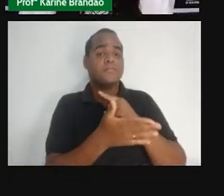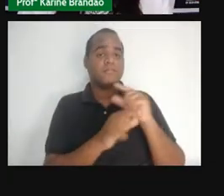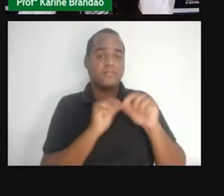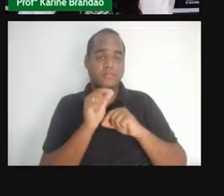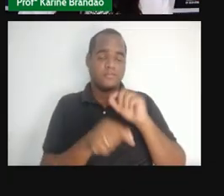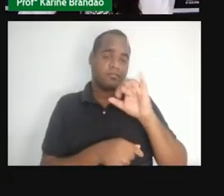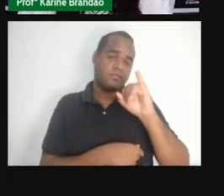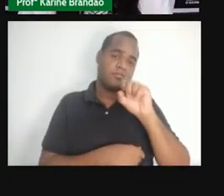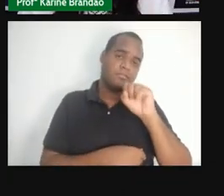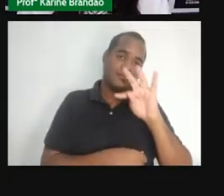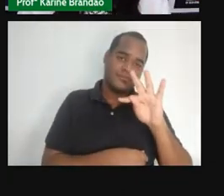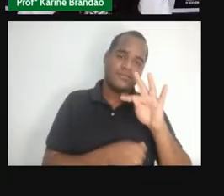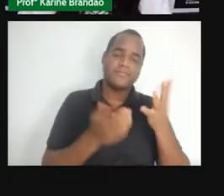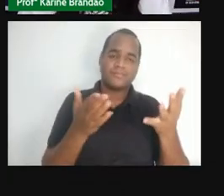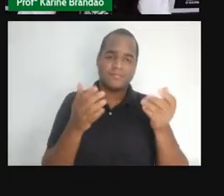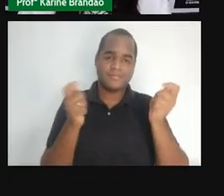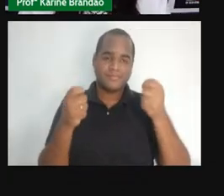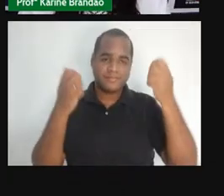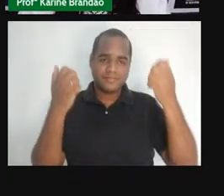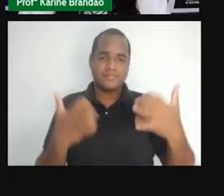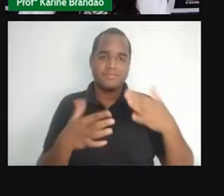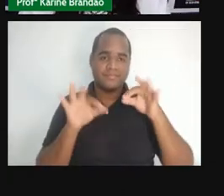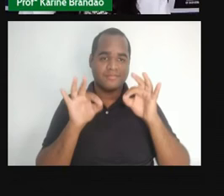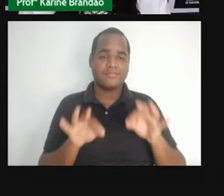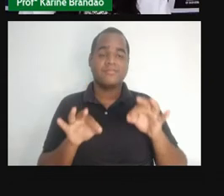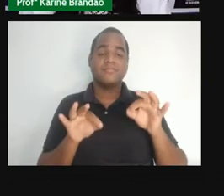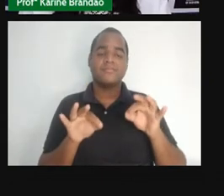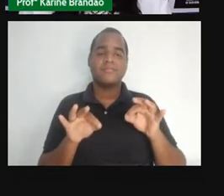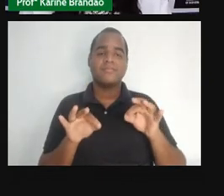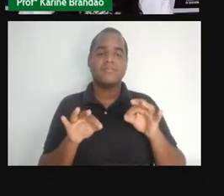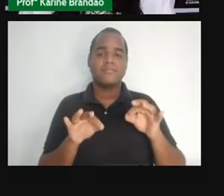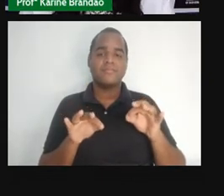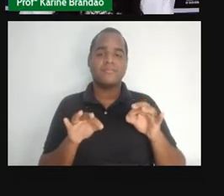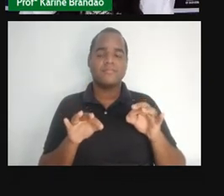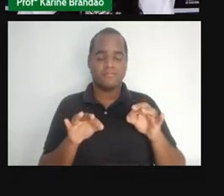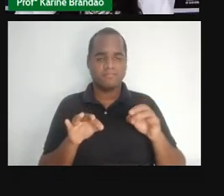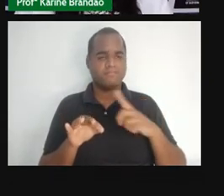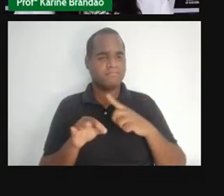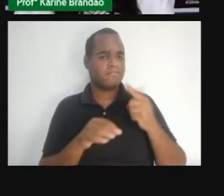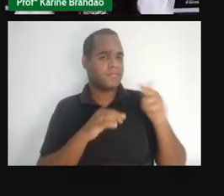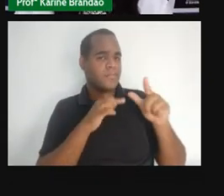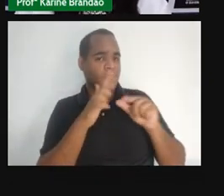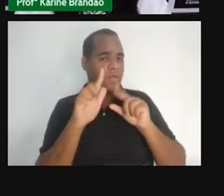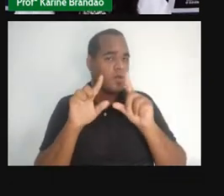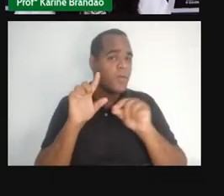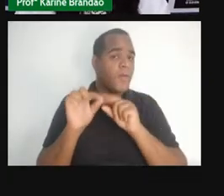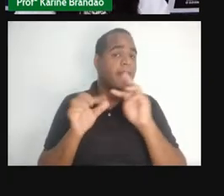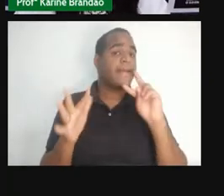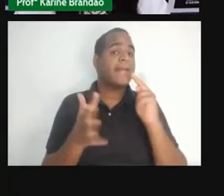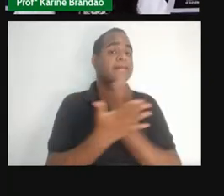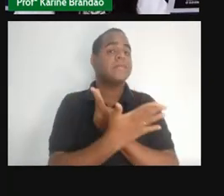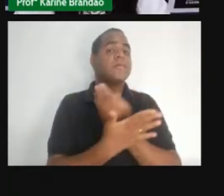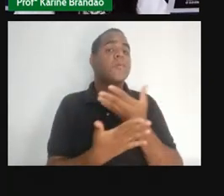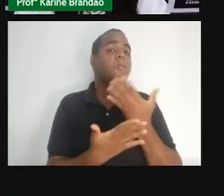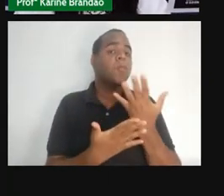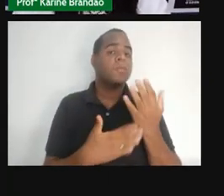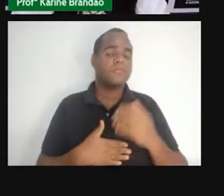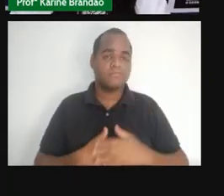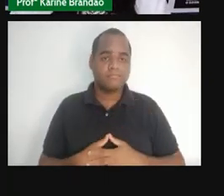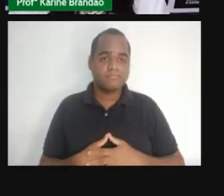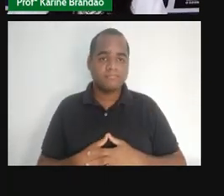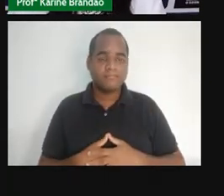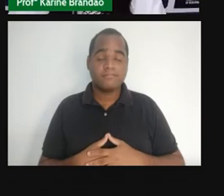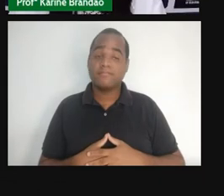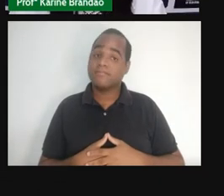consiga se prevenir, né, e evitar também algumas ISTs, certo? Então, isso daqui é correto.